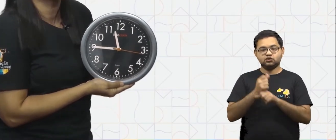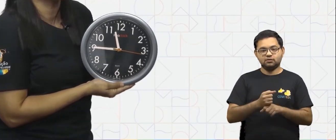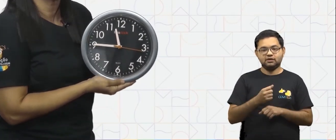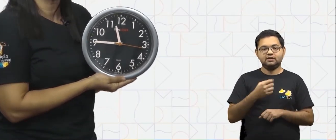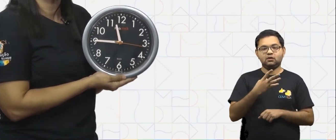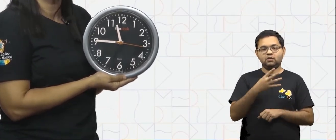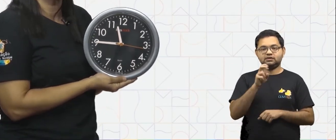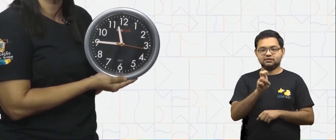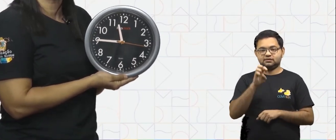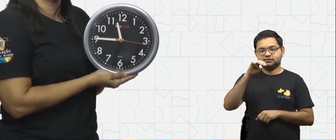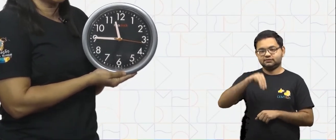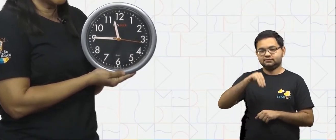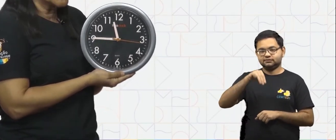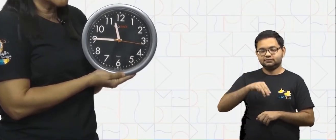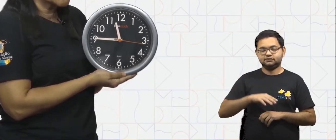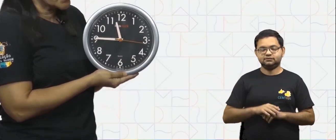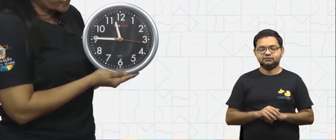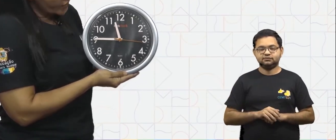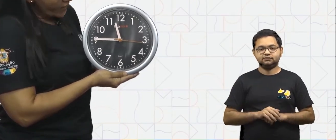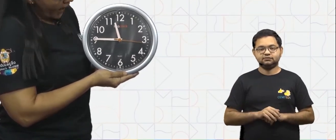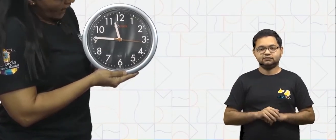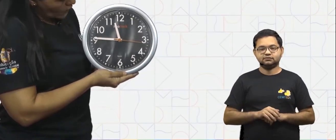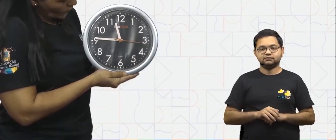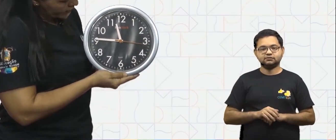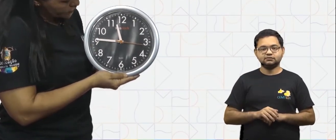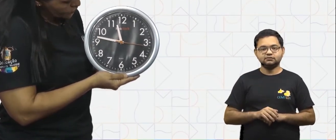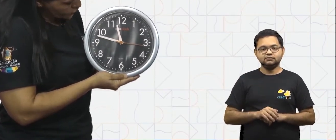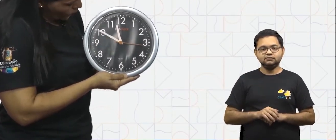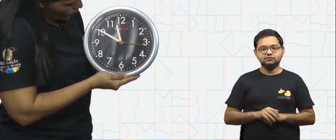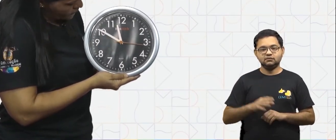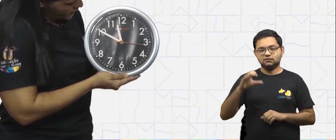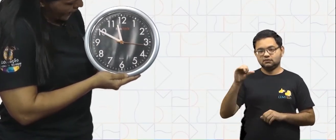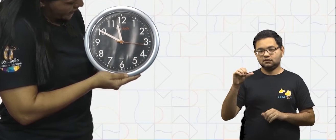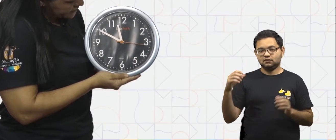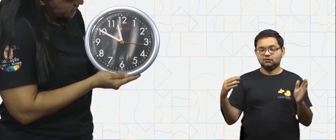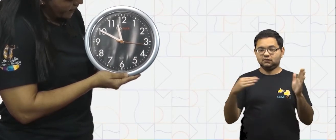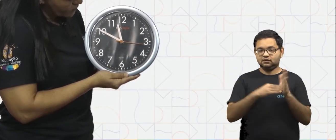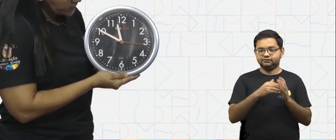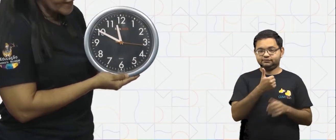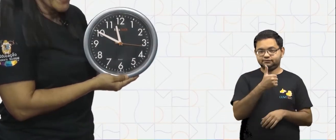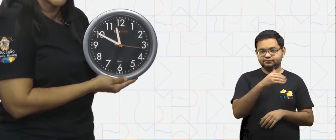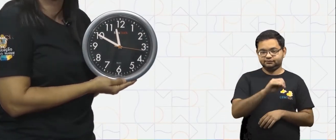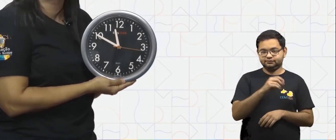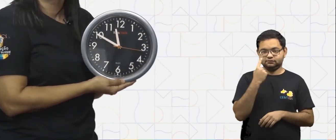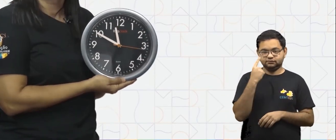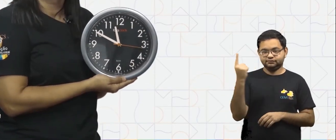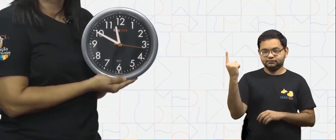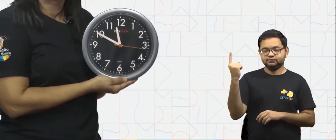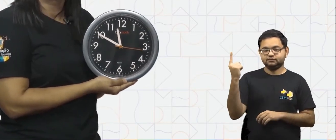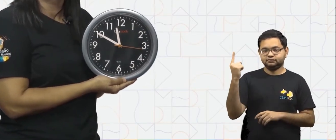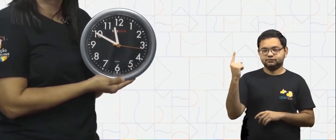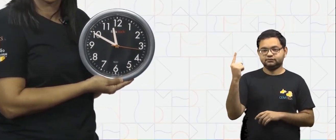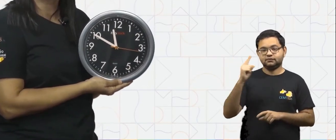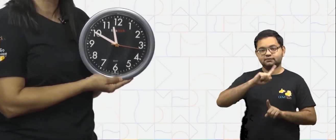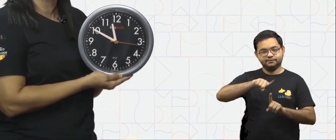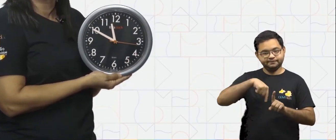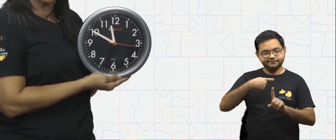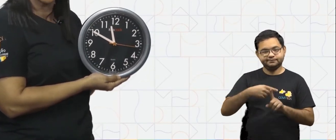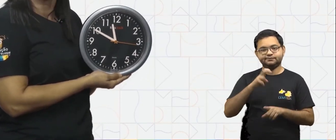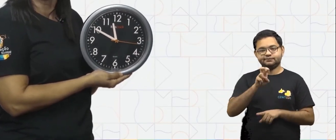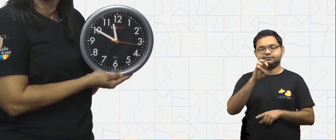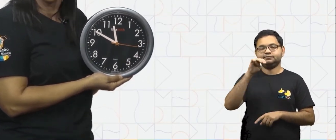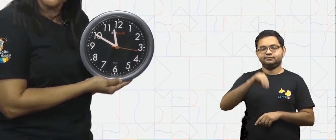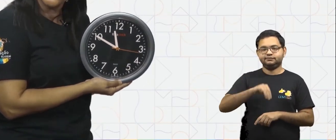50 minutos. Agora, do 9 até o 9 até nós temos mais